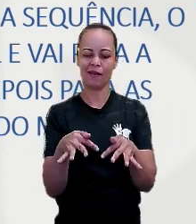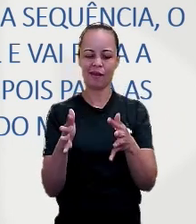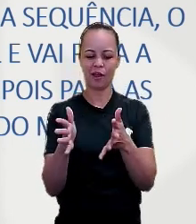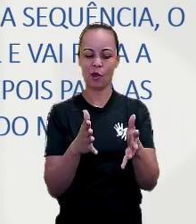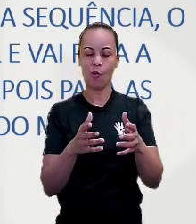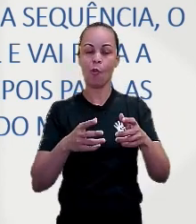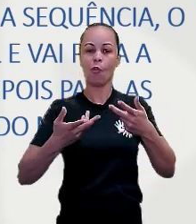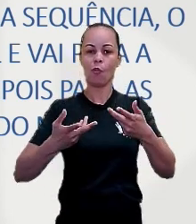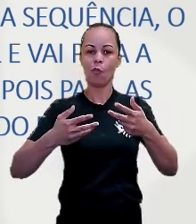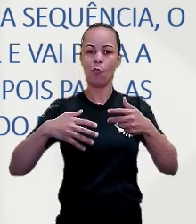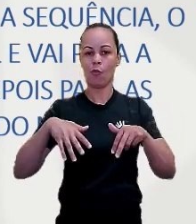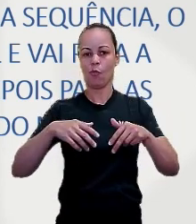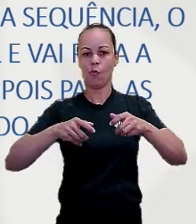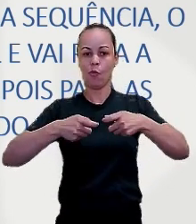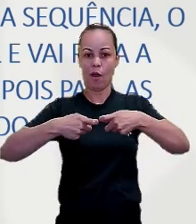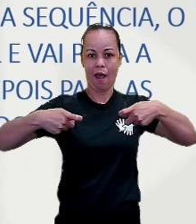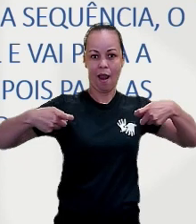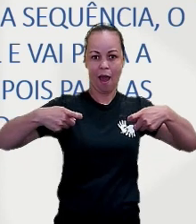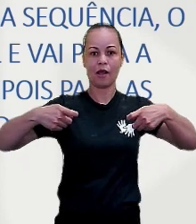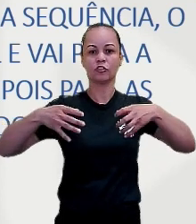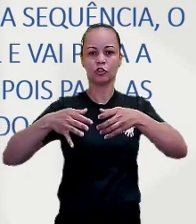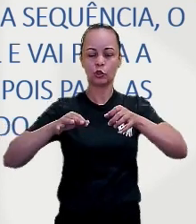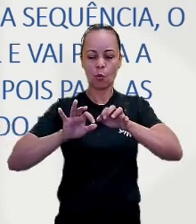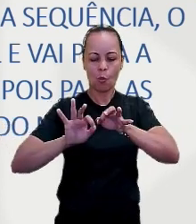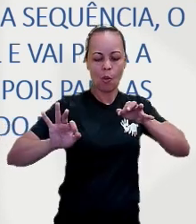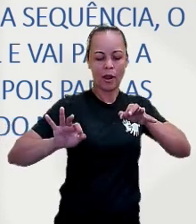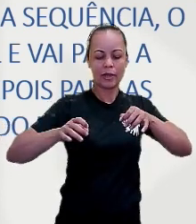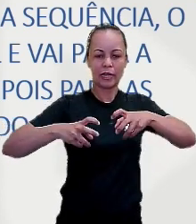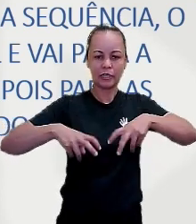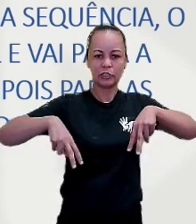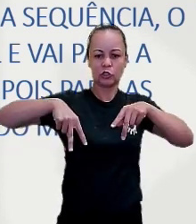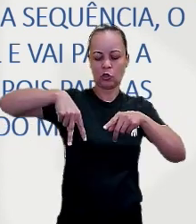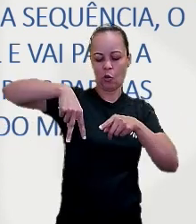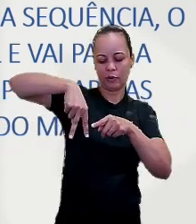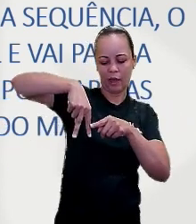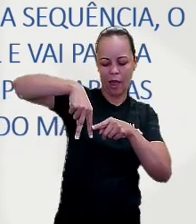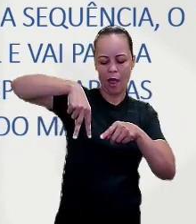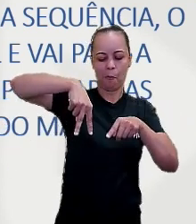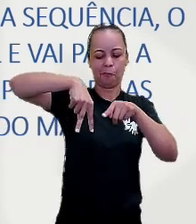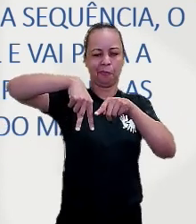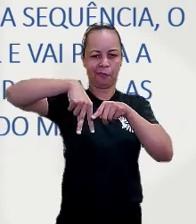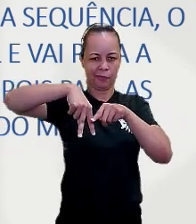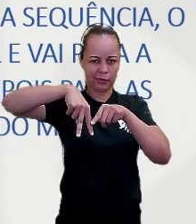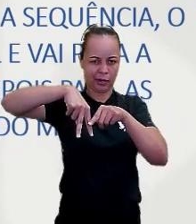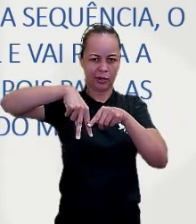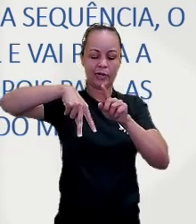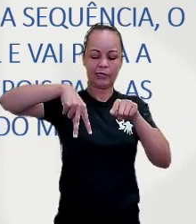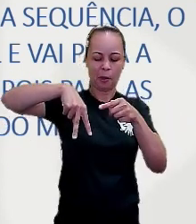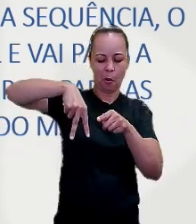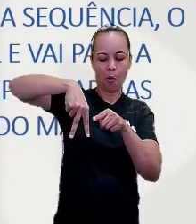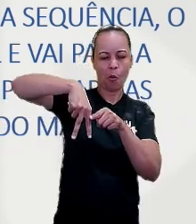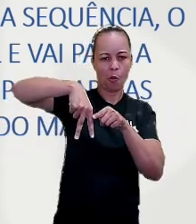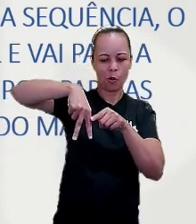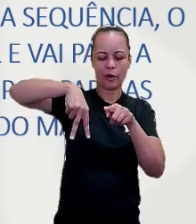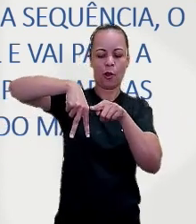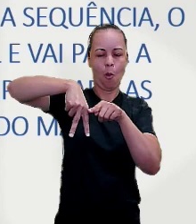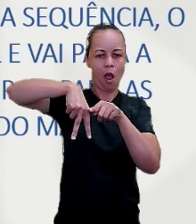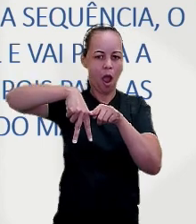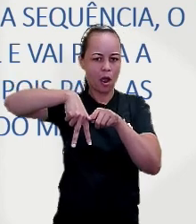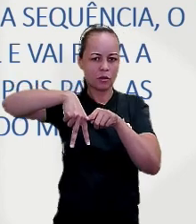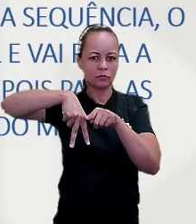sobe um nível e vai para a altura dos joelhos. Depois, para as coxas e quadris,